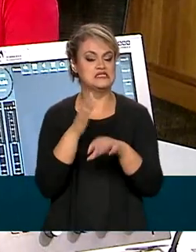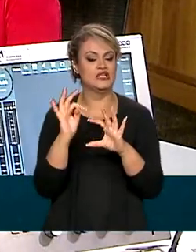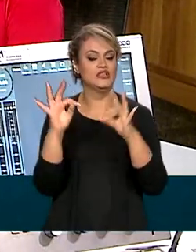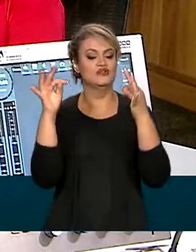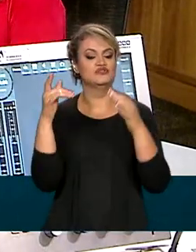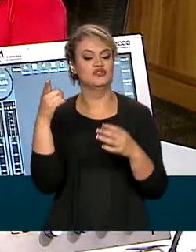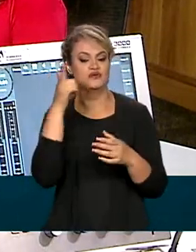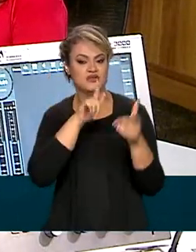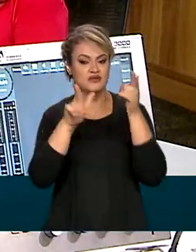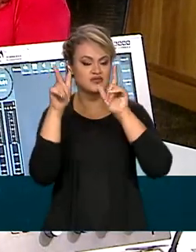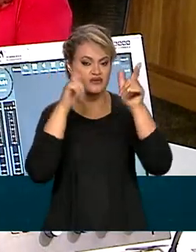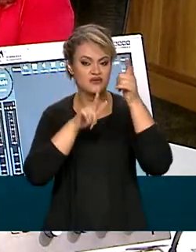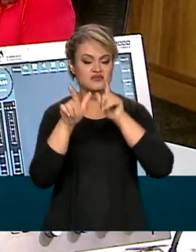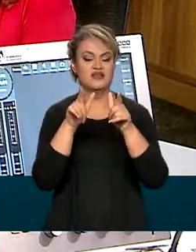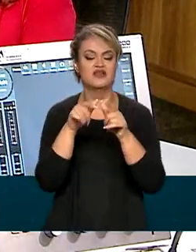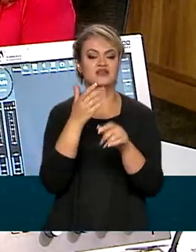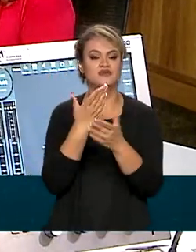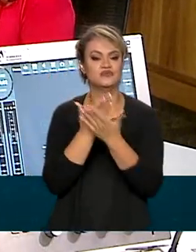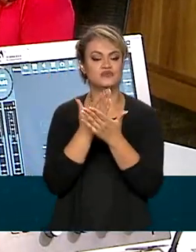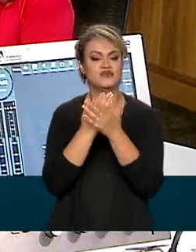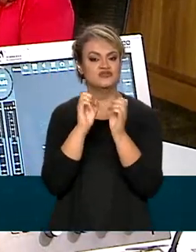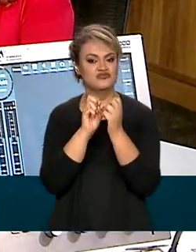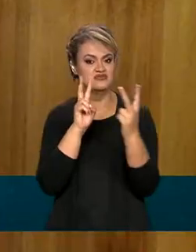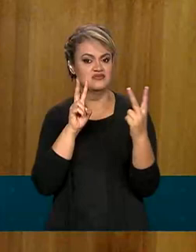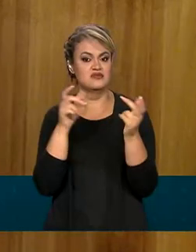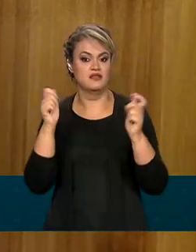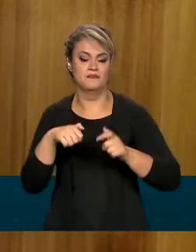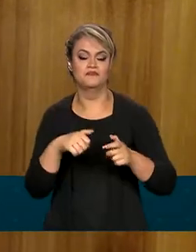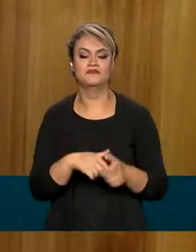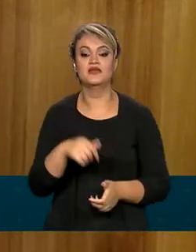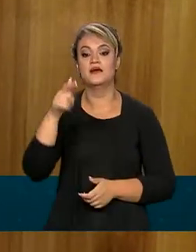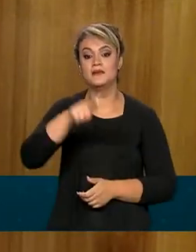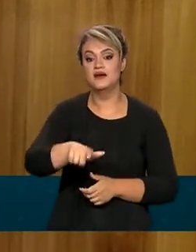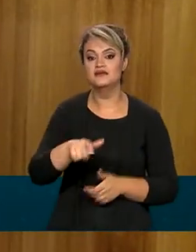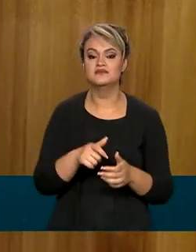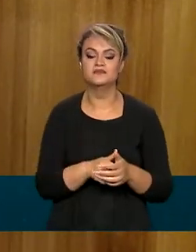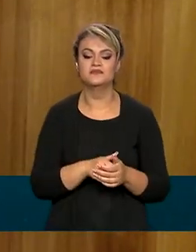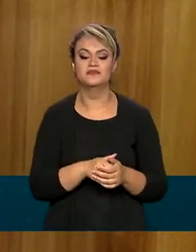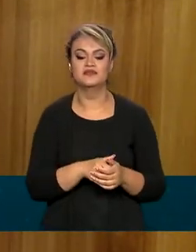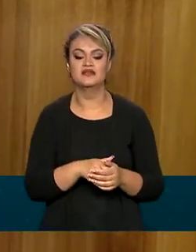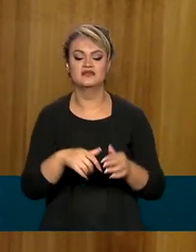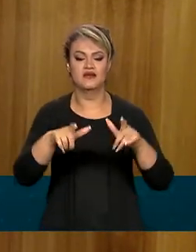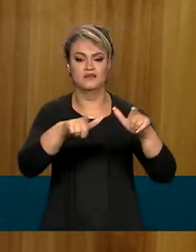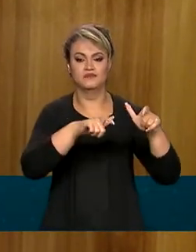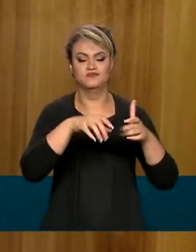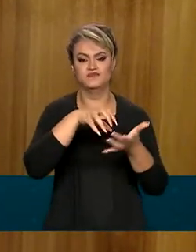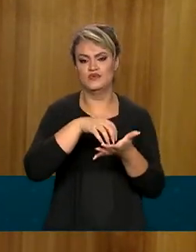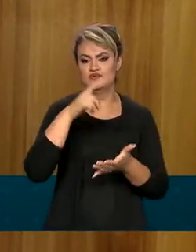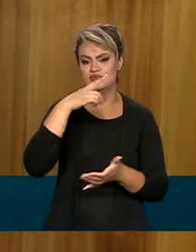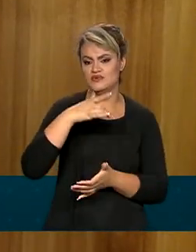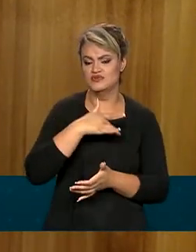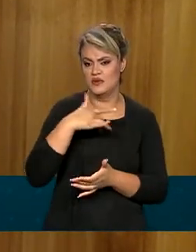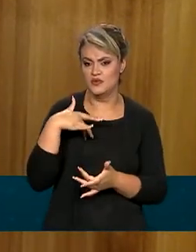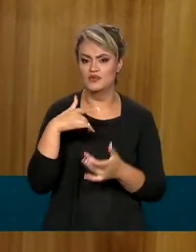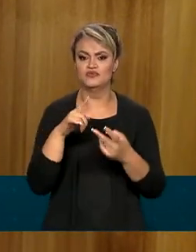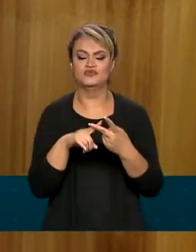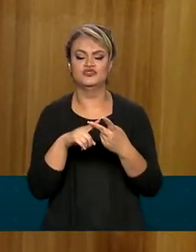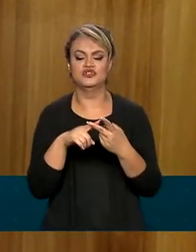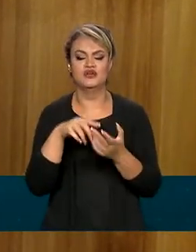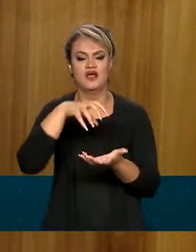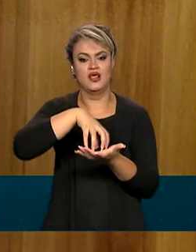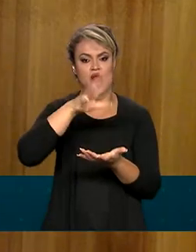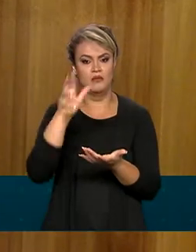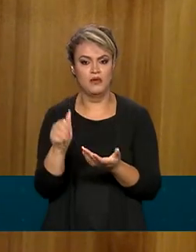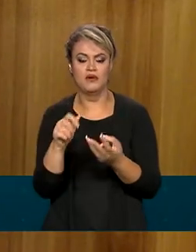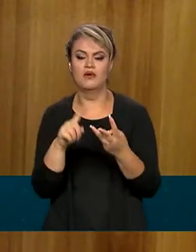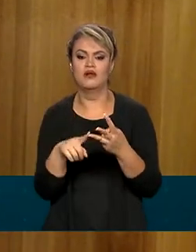atualizarem e receber aulas à distância. Além das escolas, também tem postos de saúde, 8 mil postos de saúde, quilombolas,